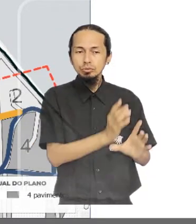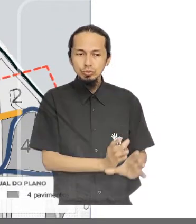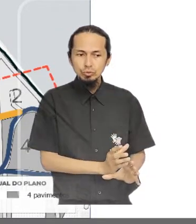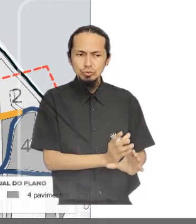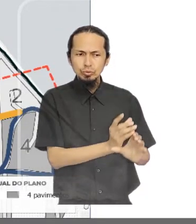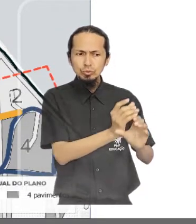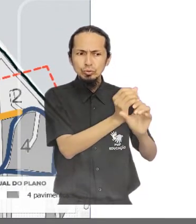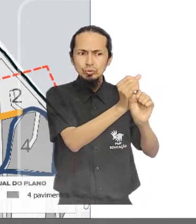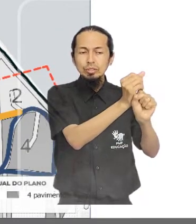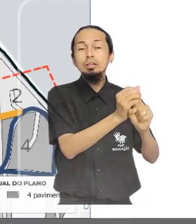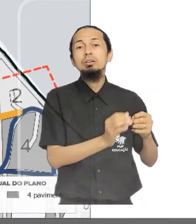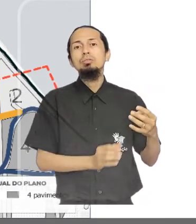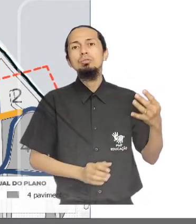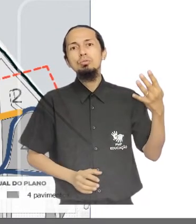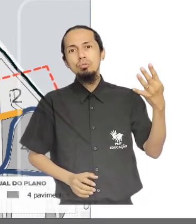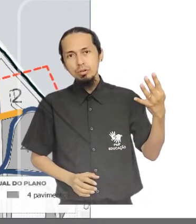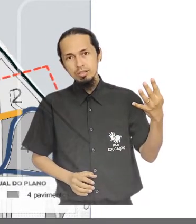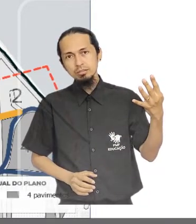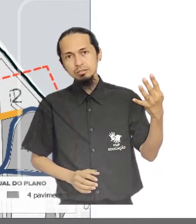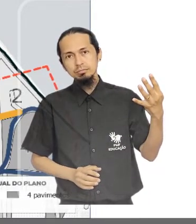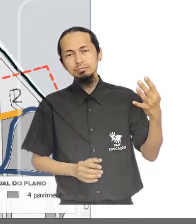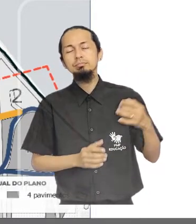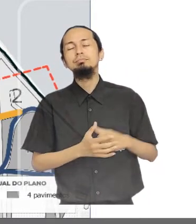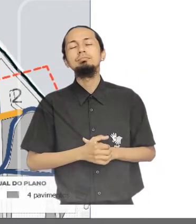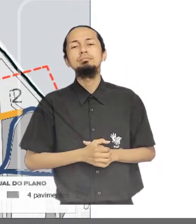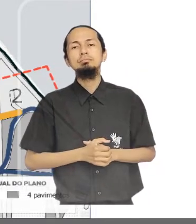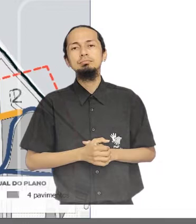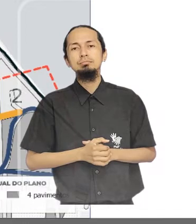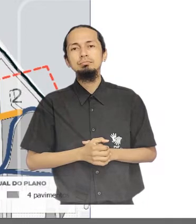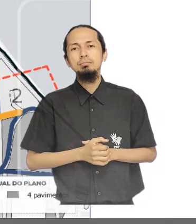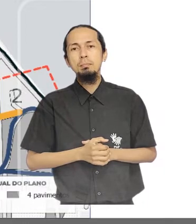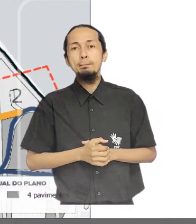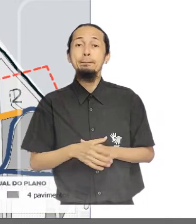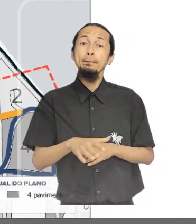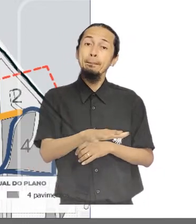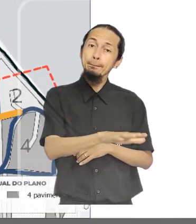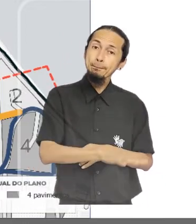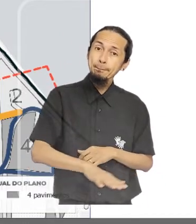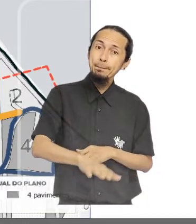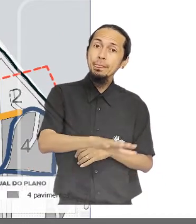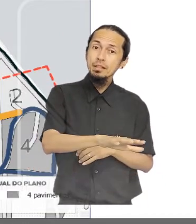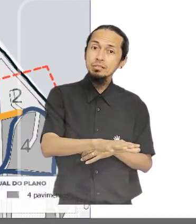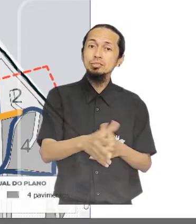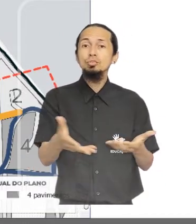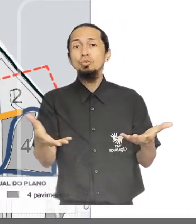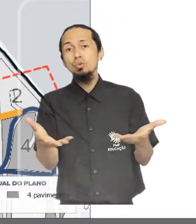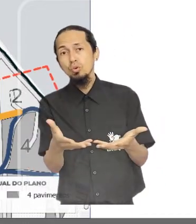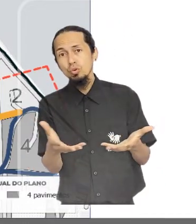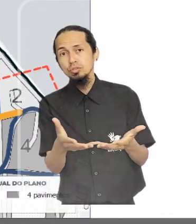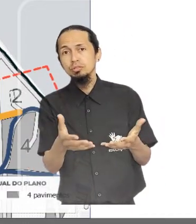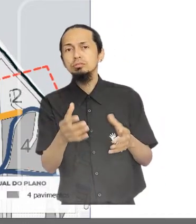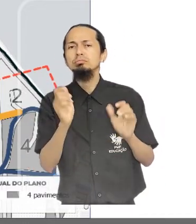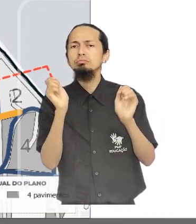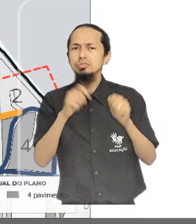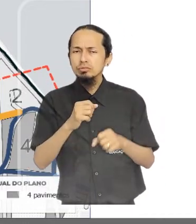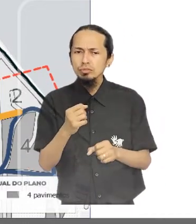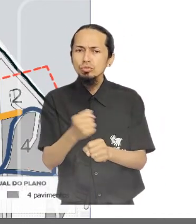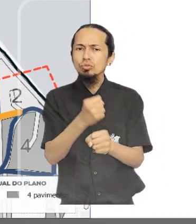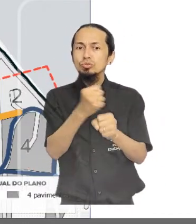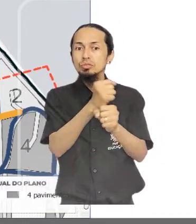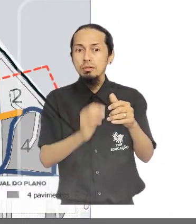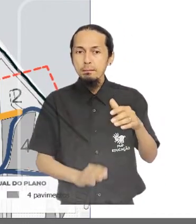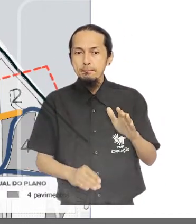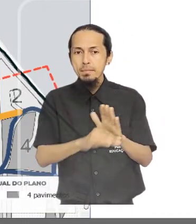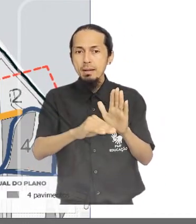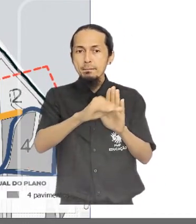pavimentos, chegando à altura máxima de quatro pavimentos com os incentivos. Já as áreas onde já é permitida a construção